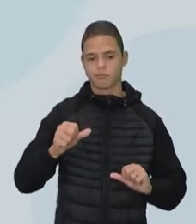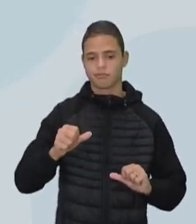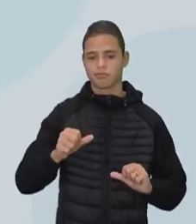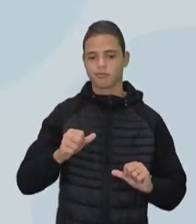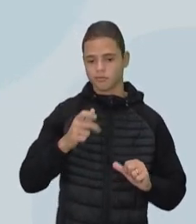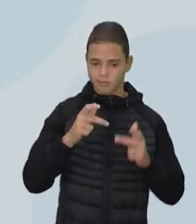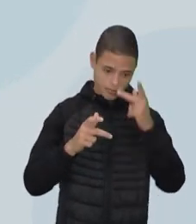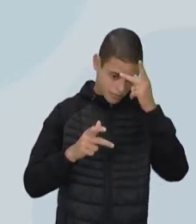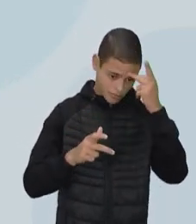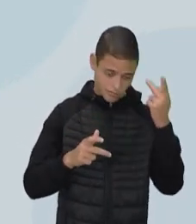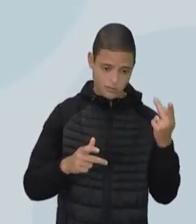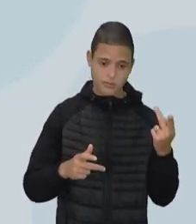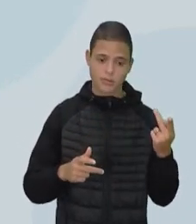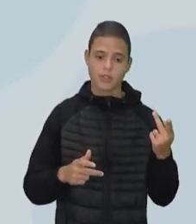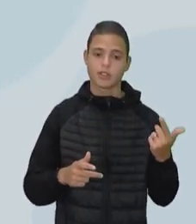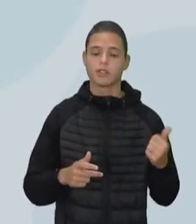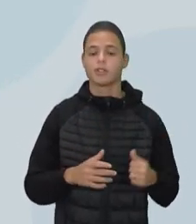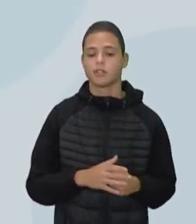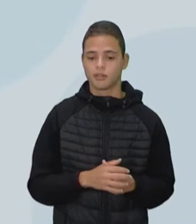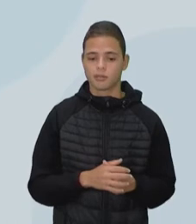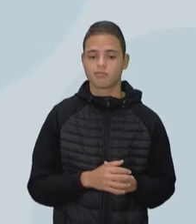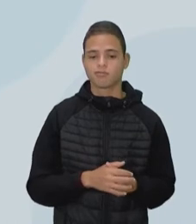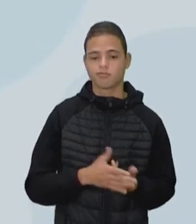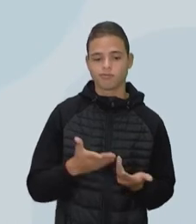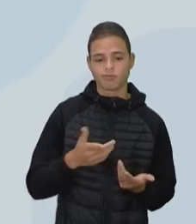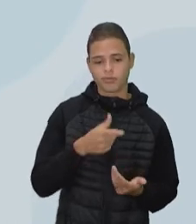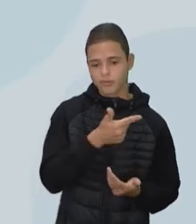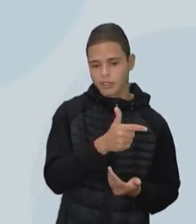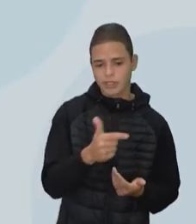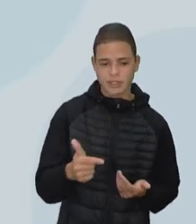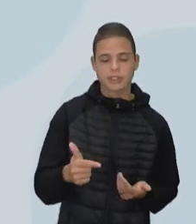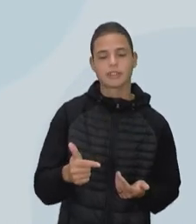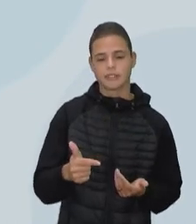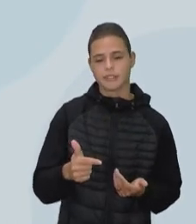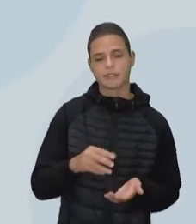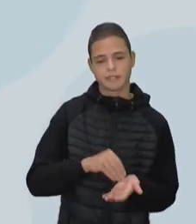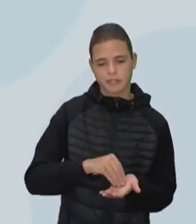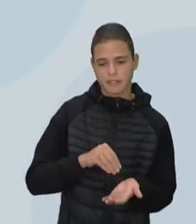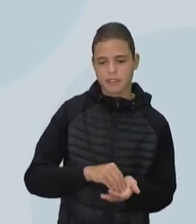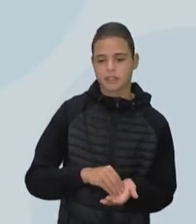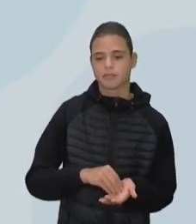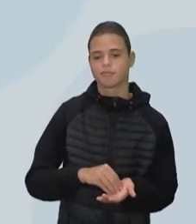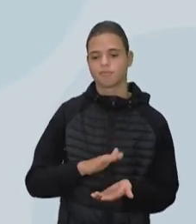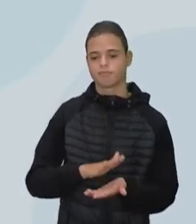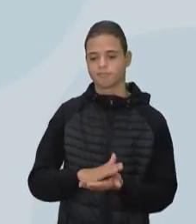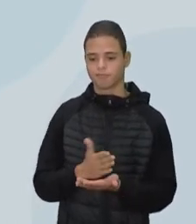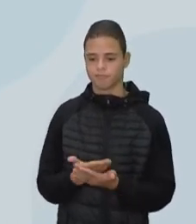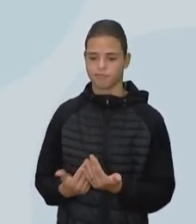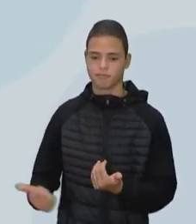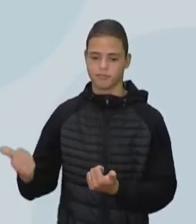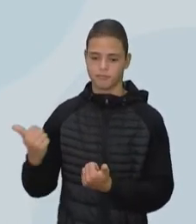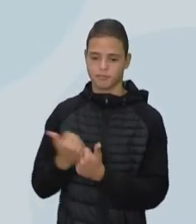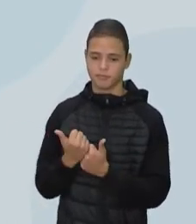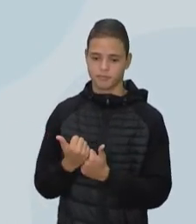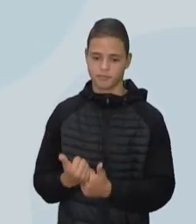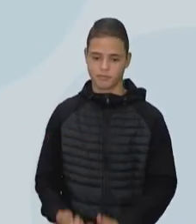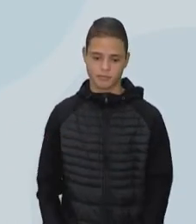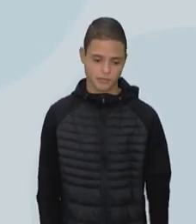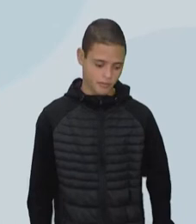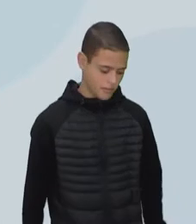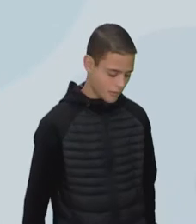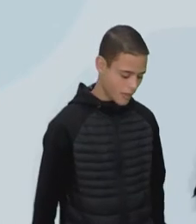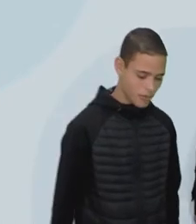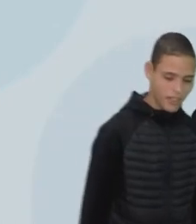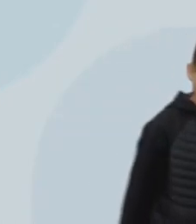aquelas pessoas que têm uma defasagem, que têm dificuldades com relação à instrução.